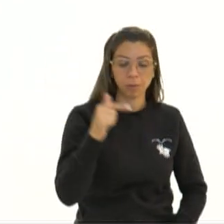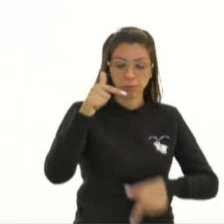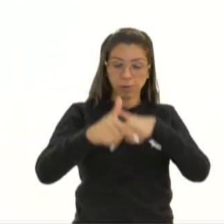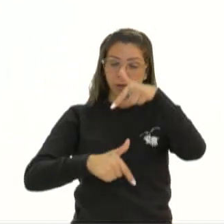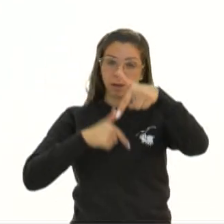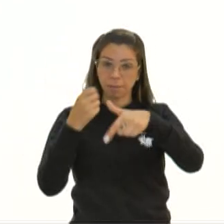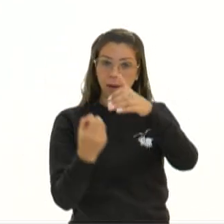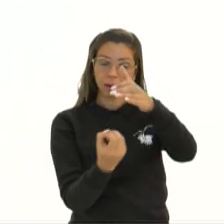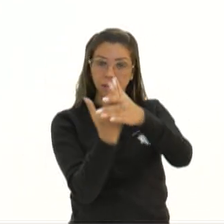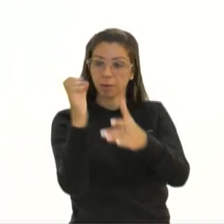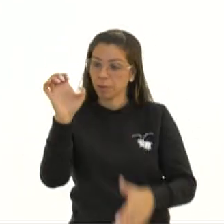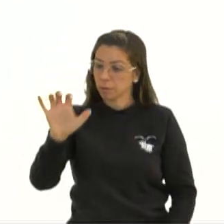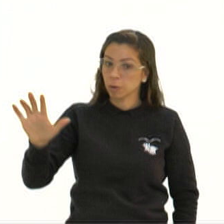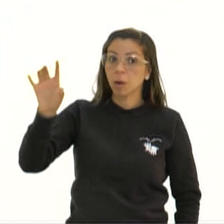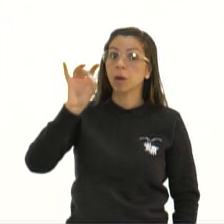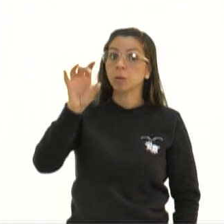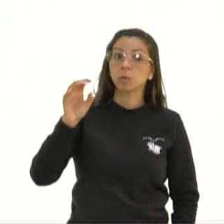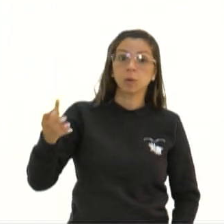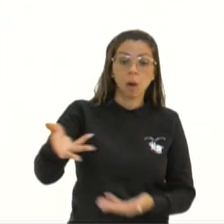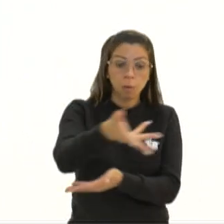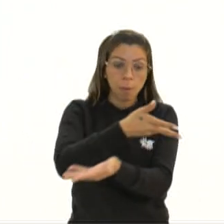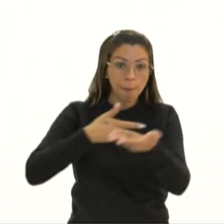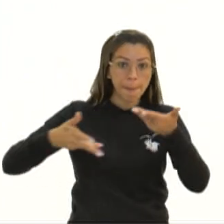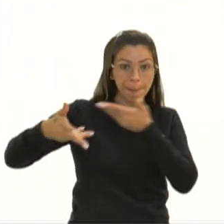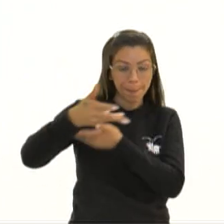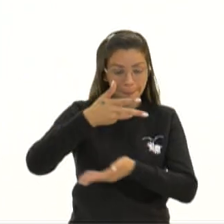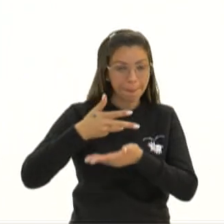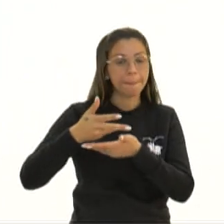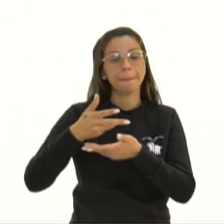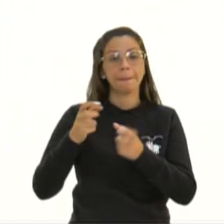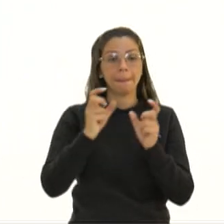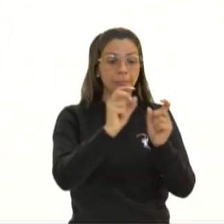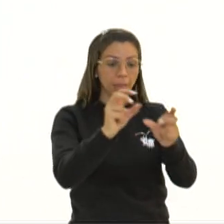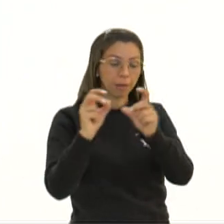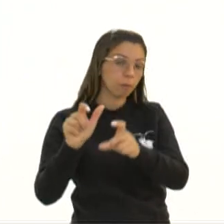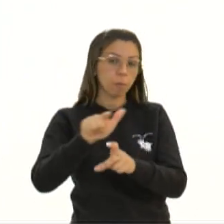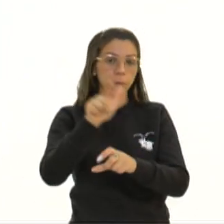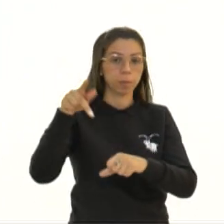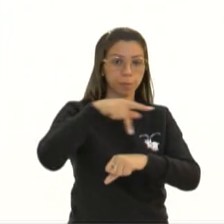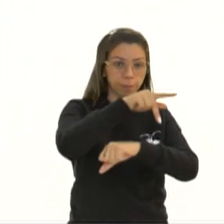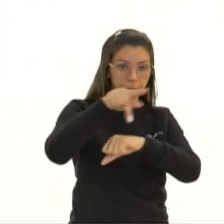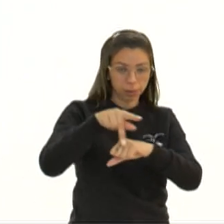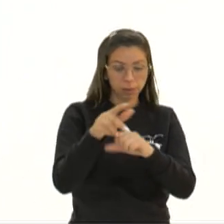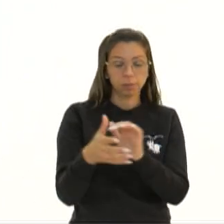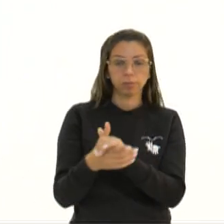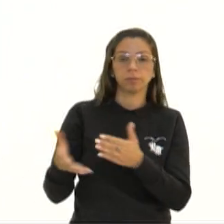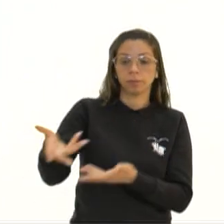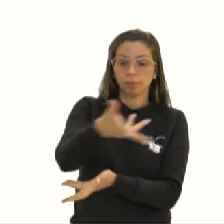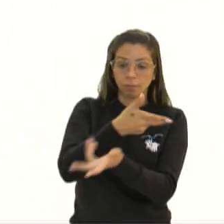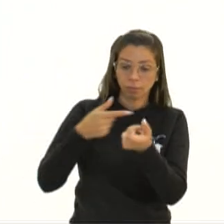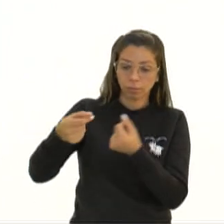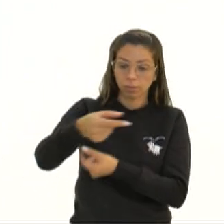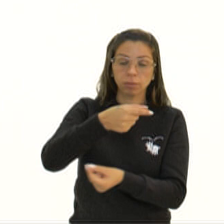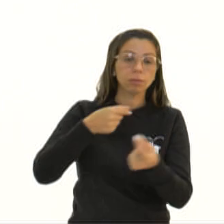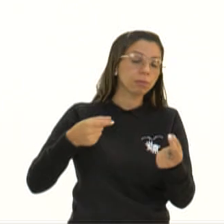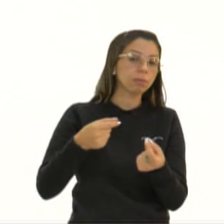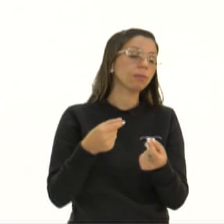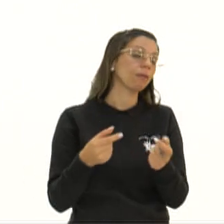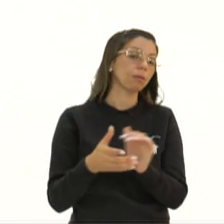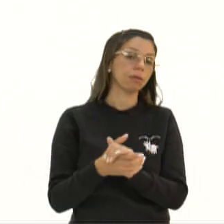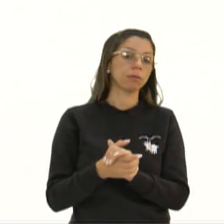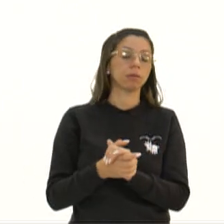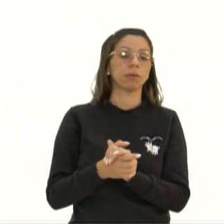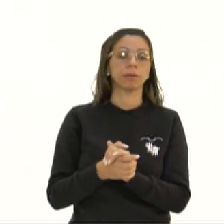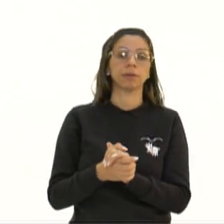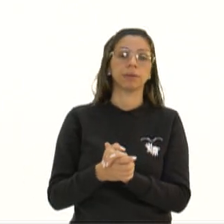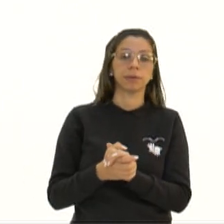União Europeia, só nas trocas comerciais com outros países. Os fluxos econômicos internacionais geram milhões